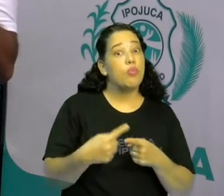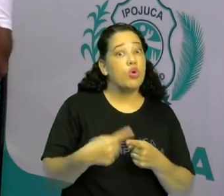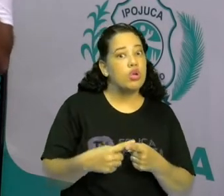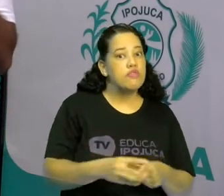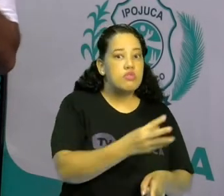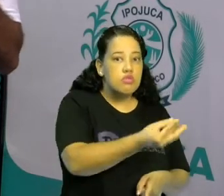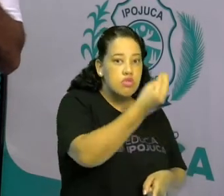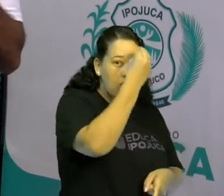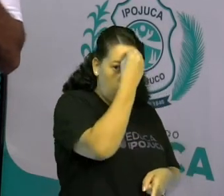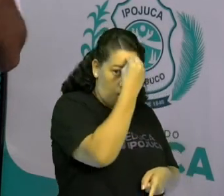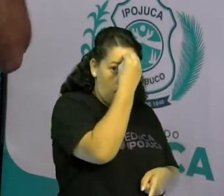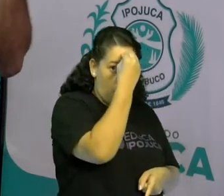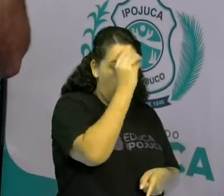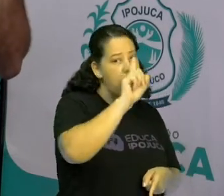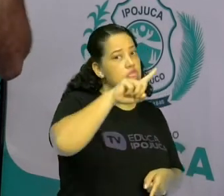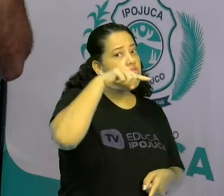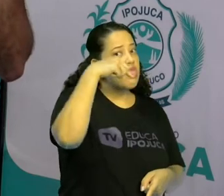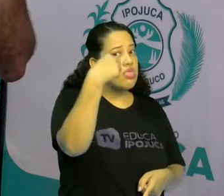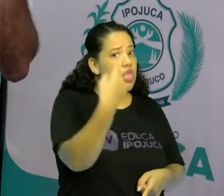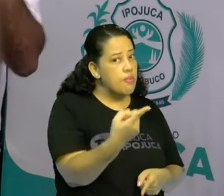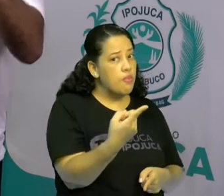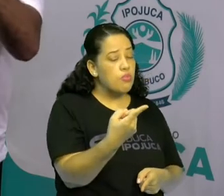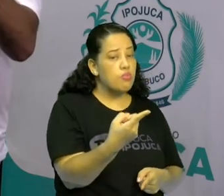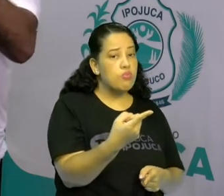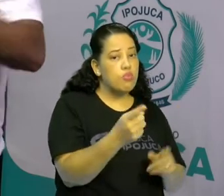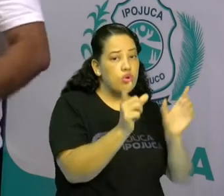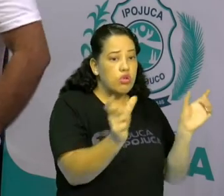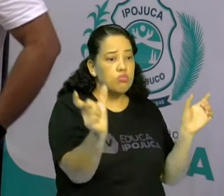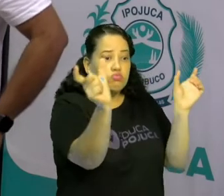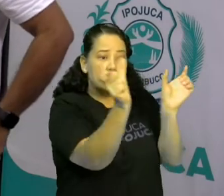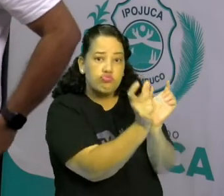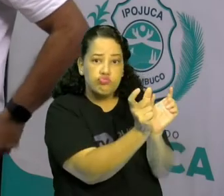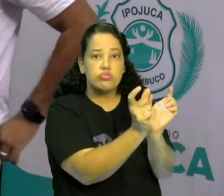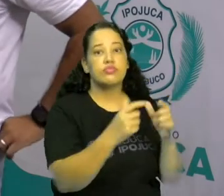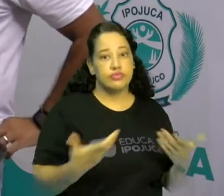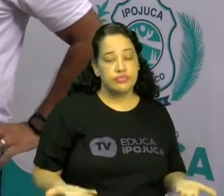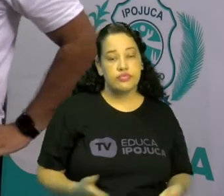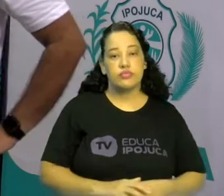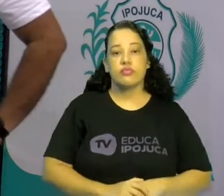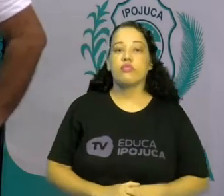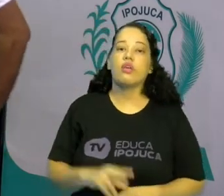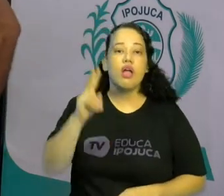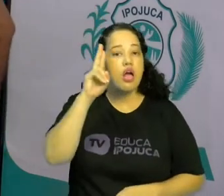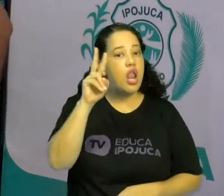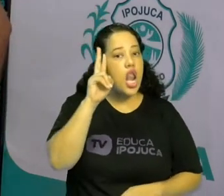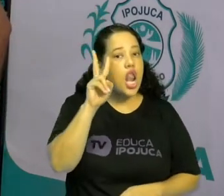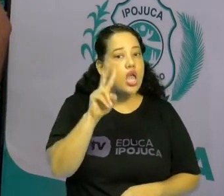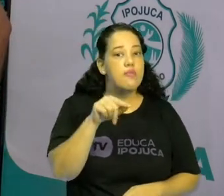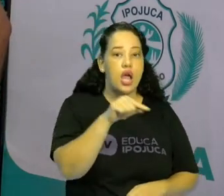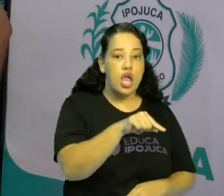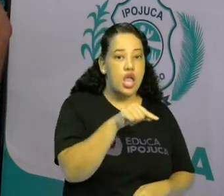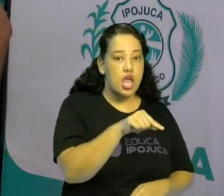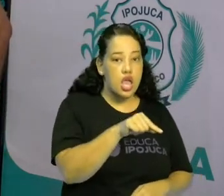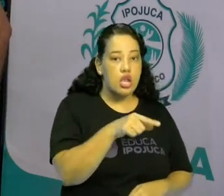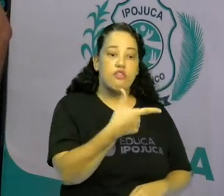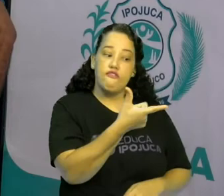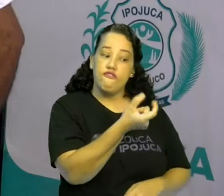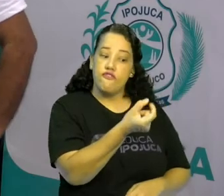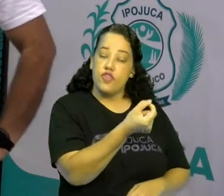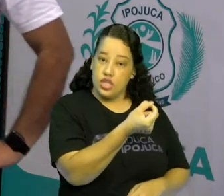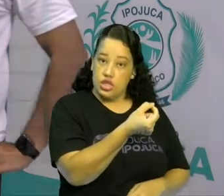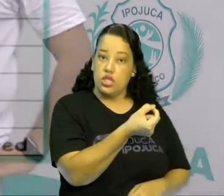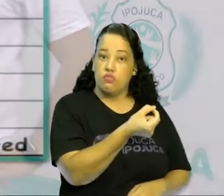aqui, é só você fazer aquilo que eu disse anteriormente. Vamos ver? Então, vamos lá. Lembra que o 20 é 20.